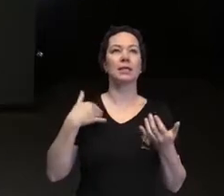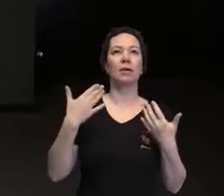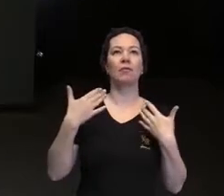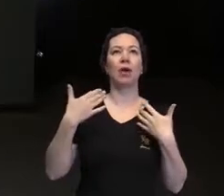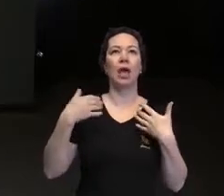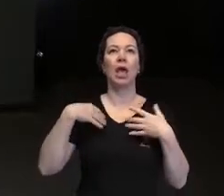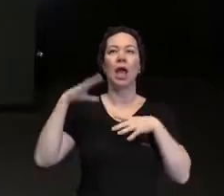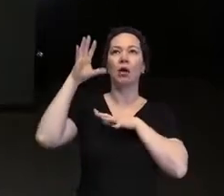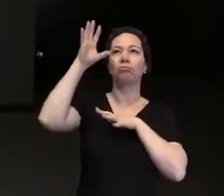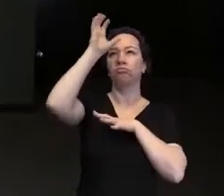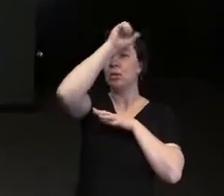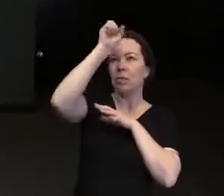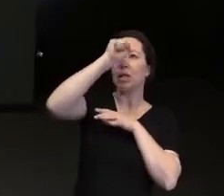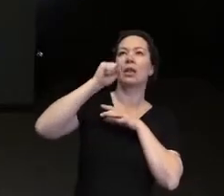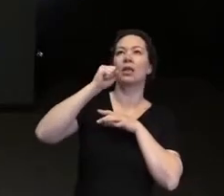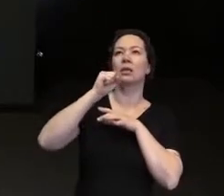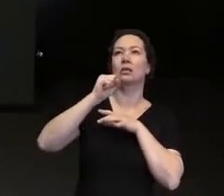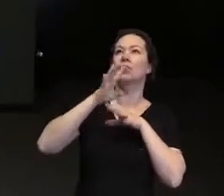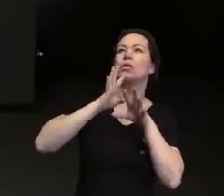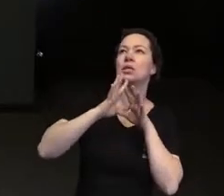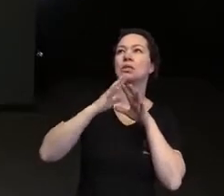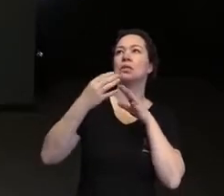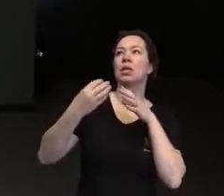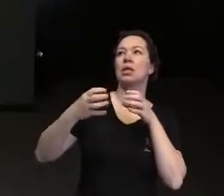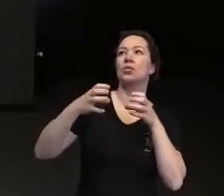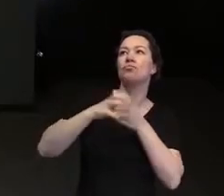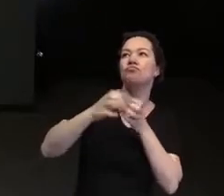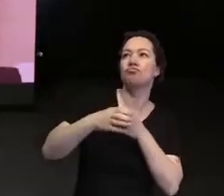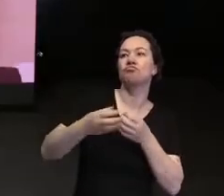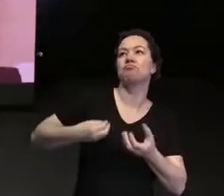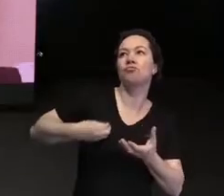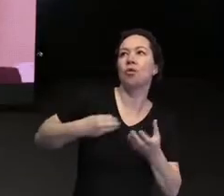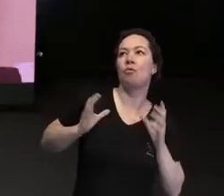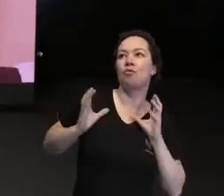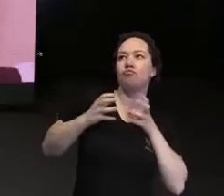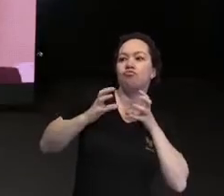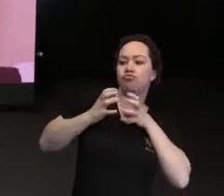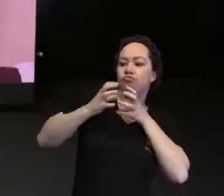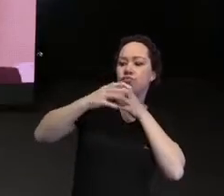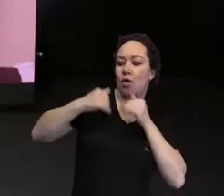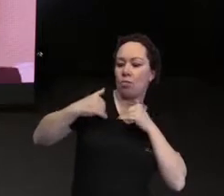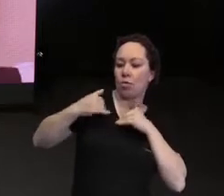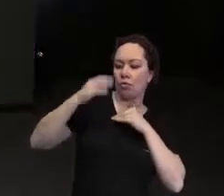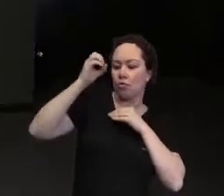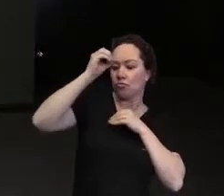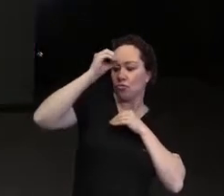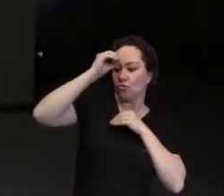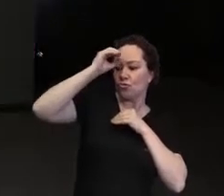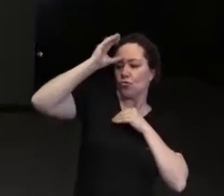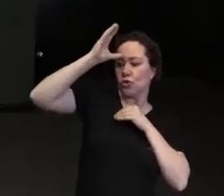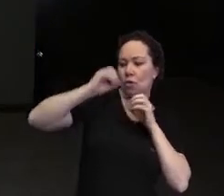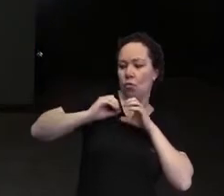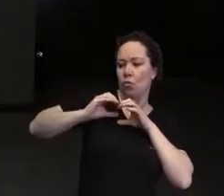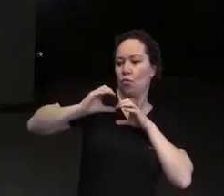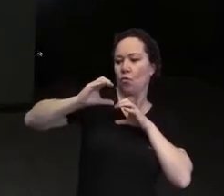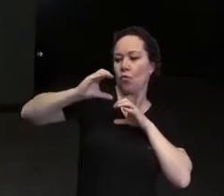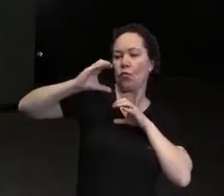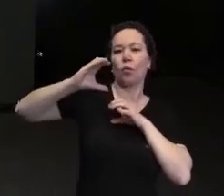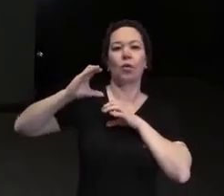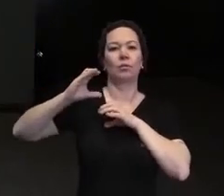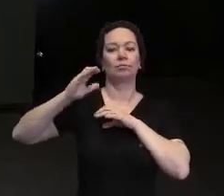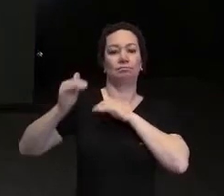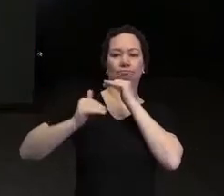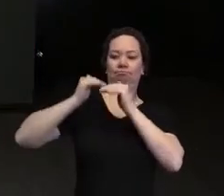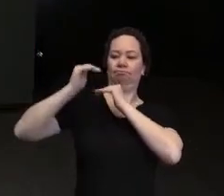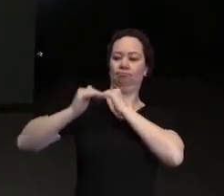conhecimentos, as vivências, as convivências. E todo esse rol de conhecimentos